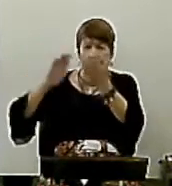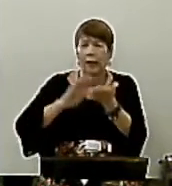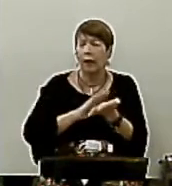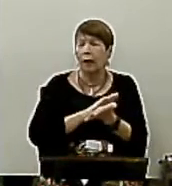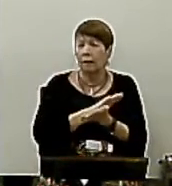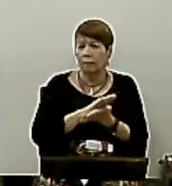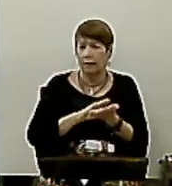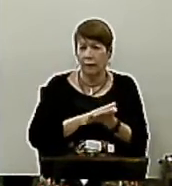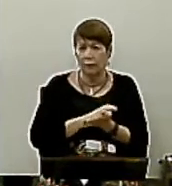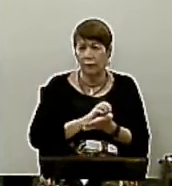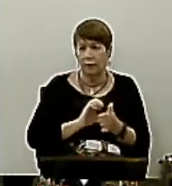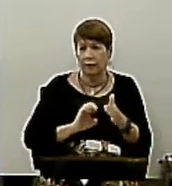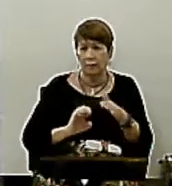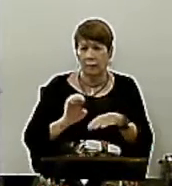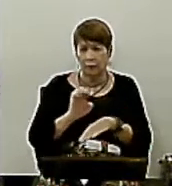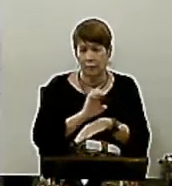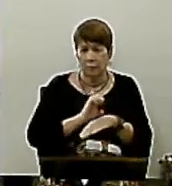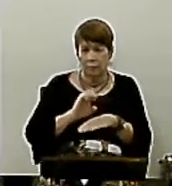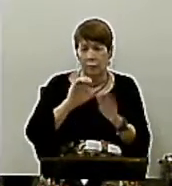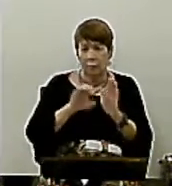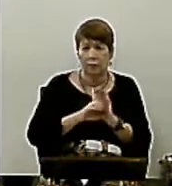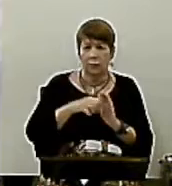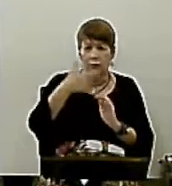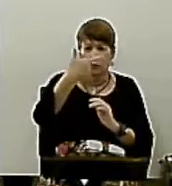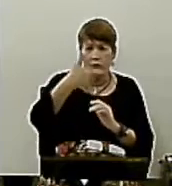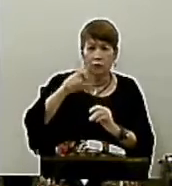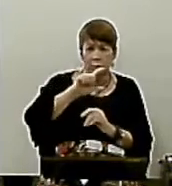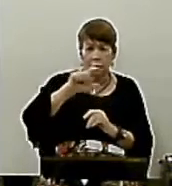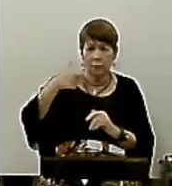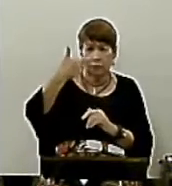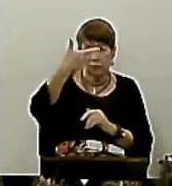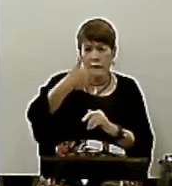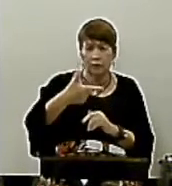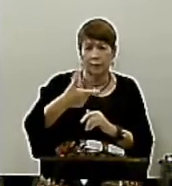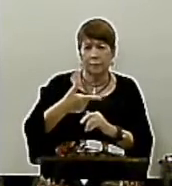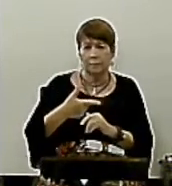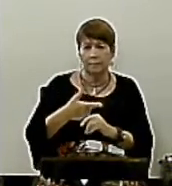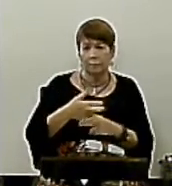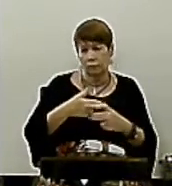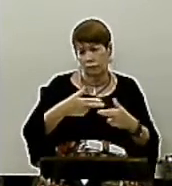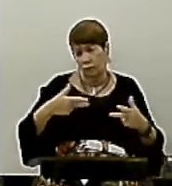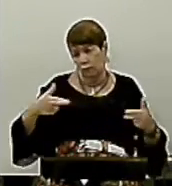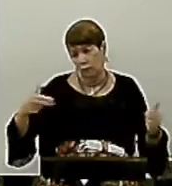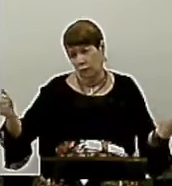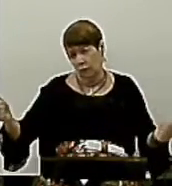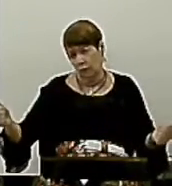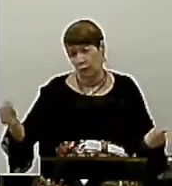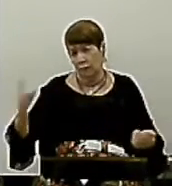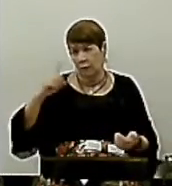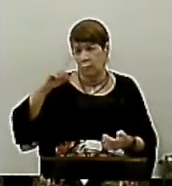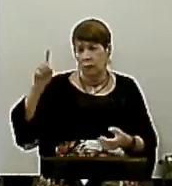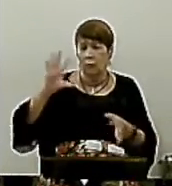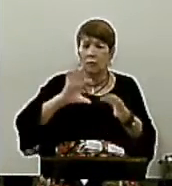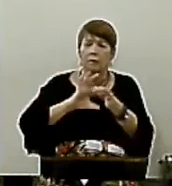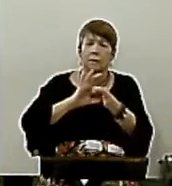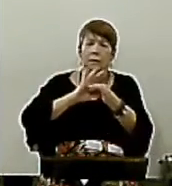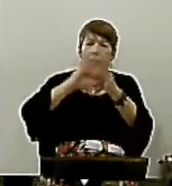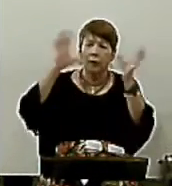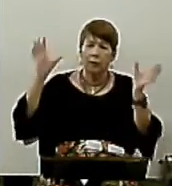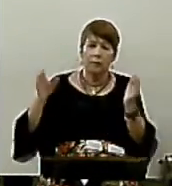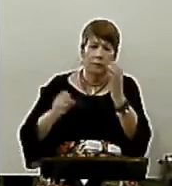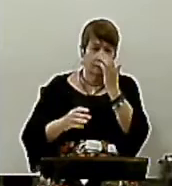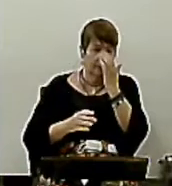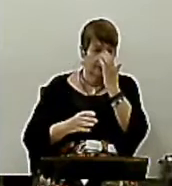de Deus Efésios capítulo 2, versículo 2 Diz que dentre as coisas das quais Deus nos libertou